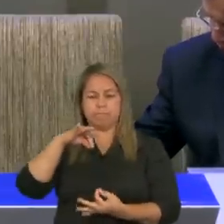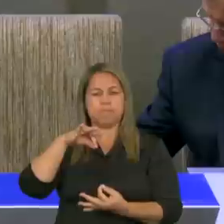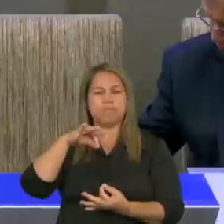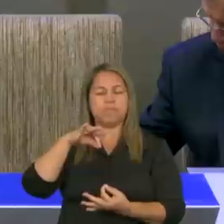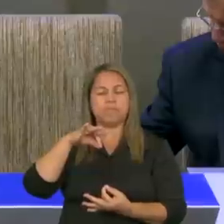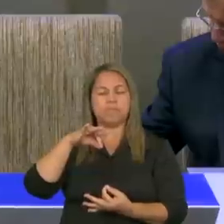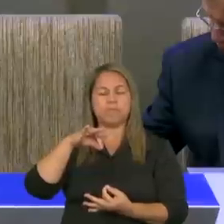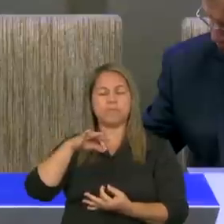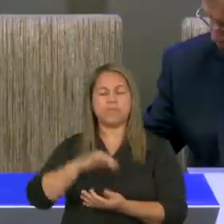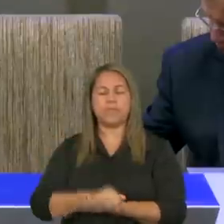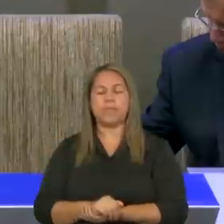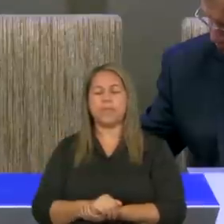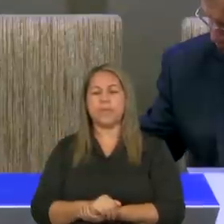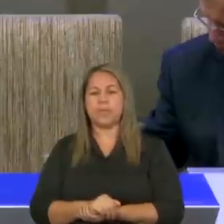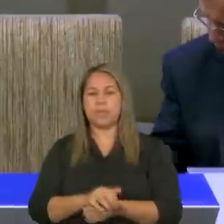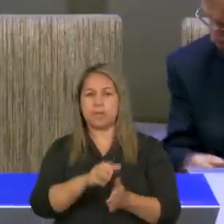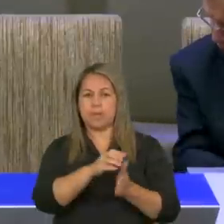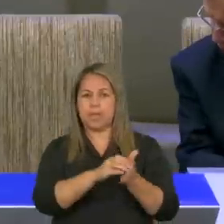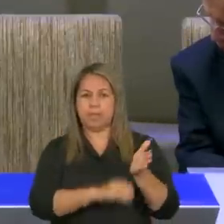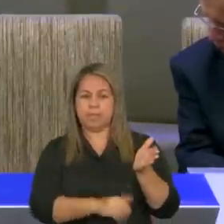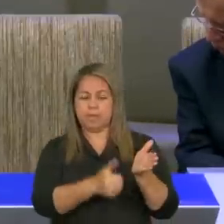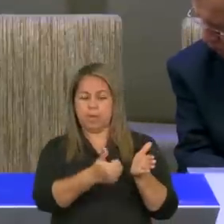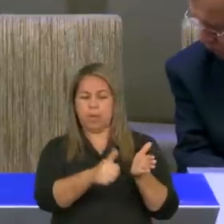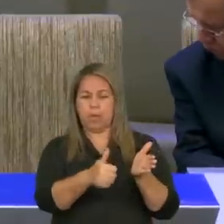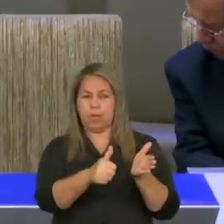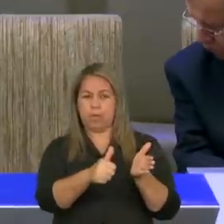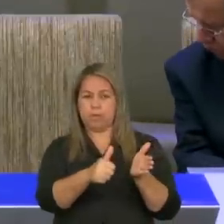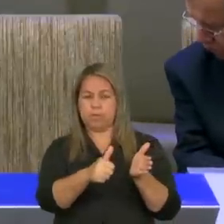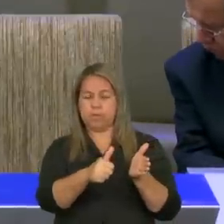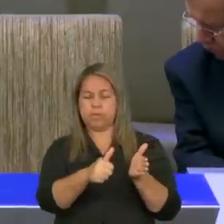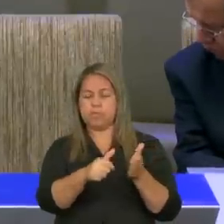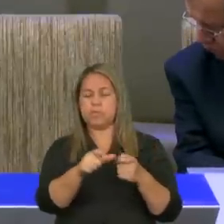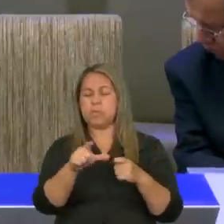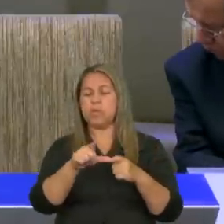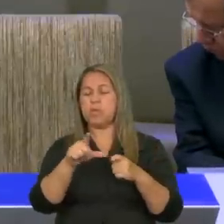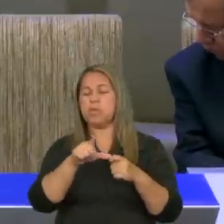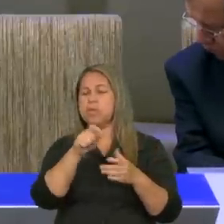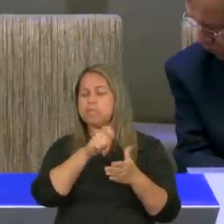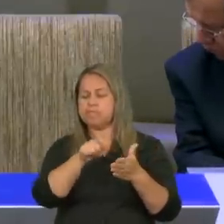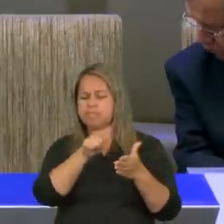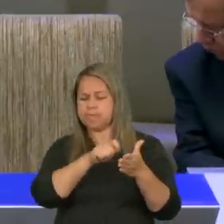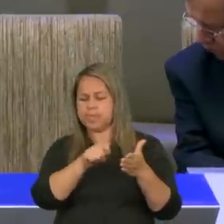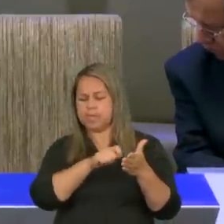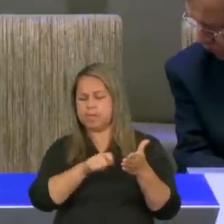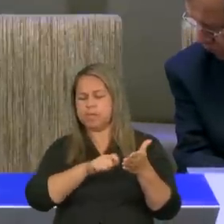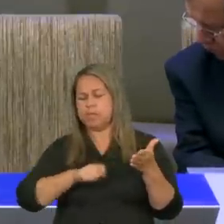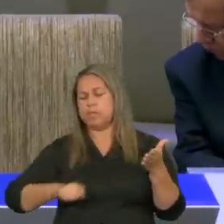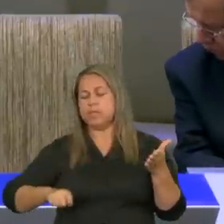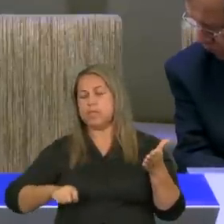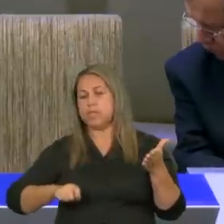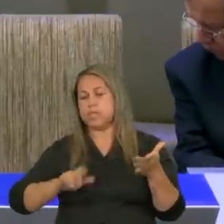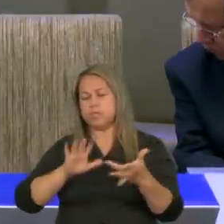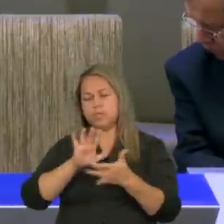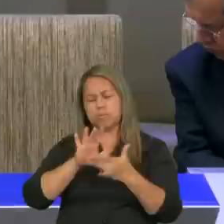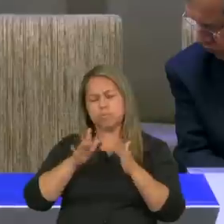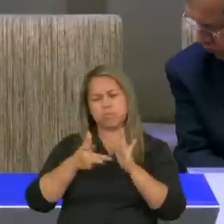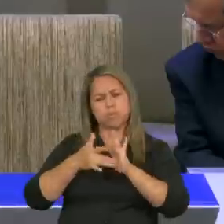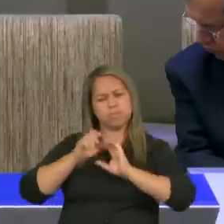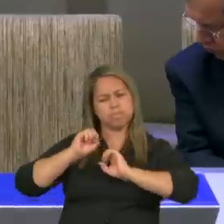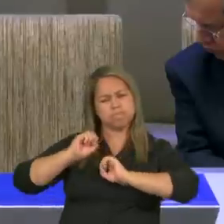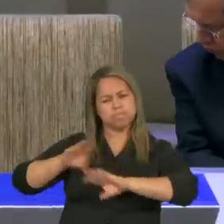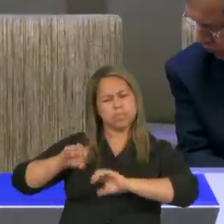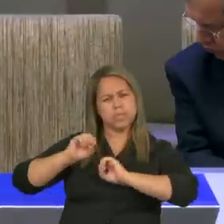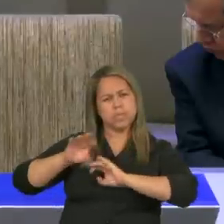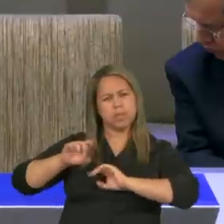encontramos desde o capítulo 11, onde Lucas escreve, a Bíblia registra que Jesus ensina os seus